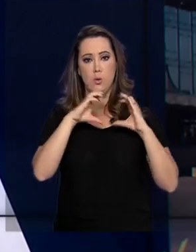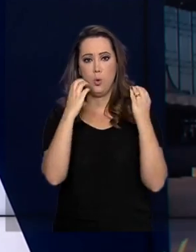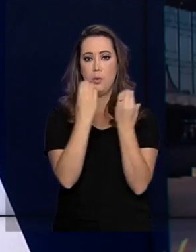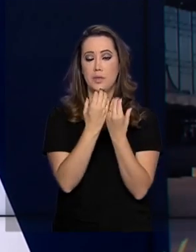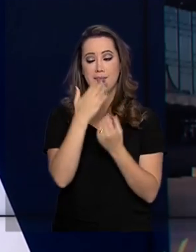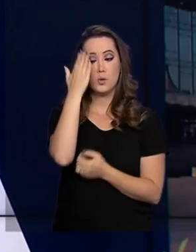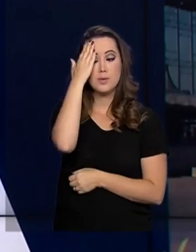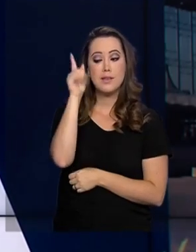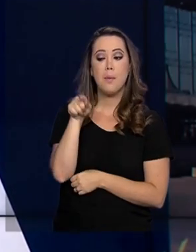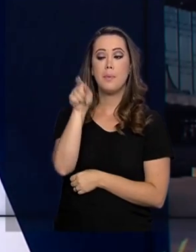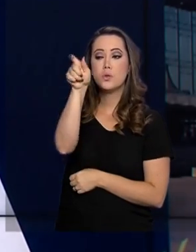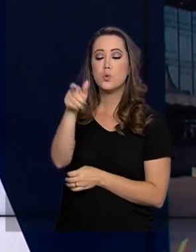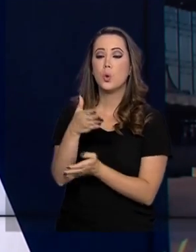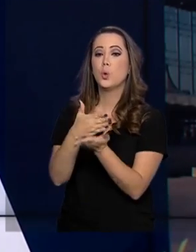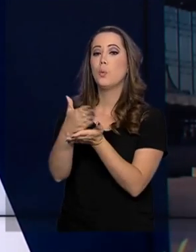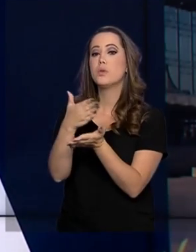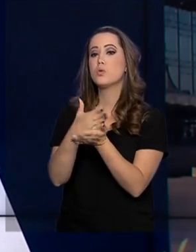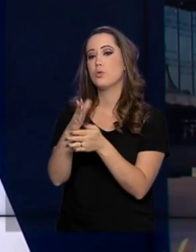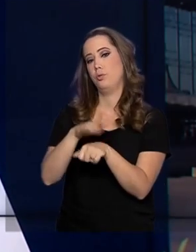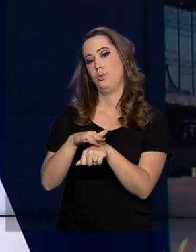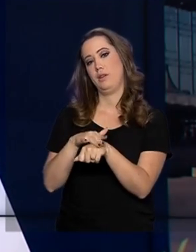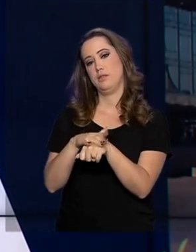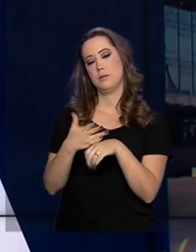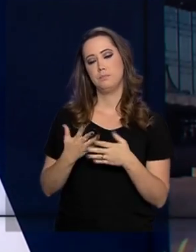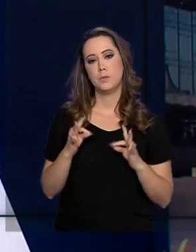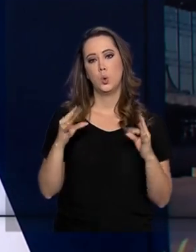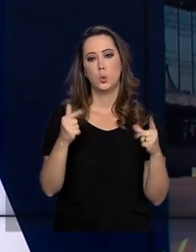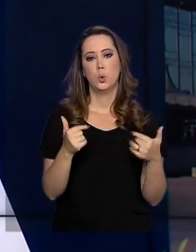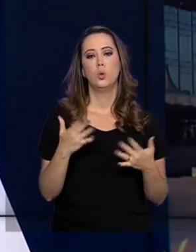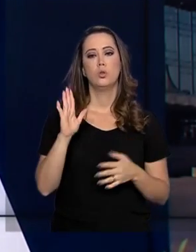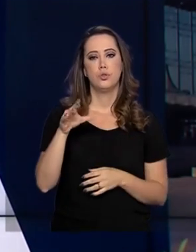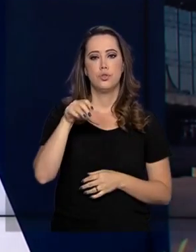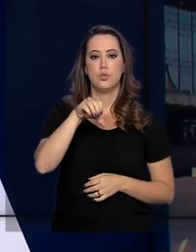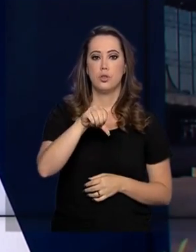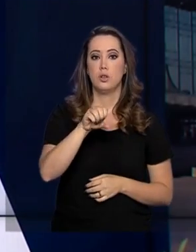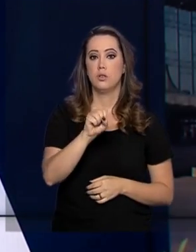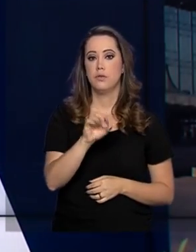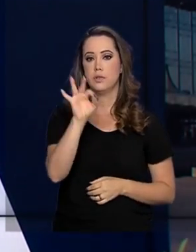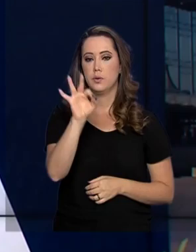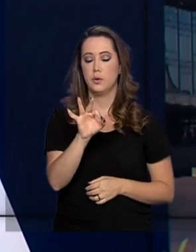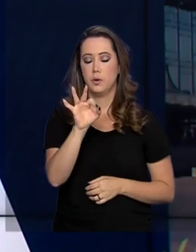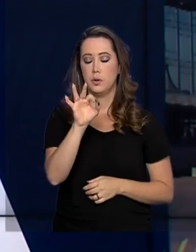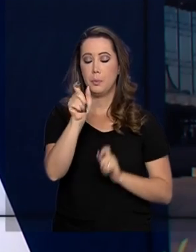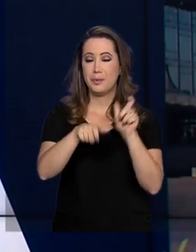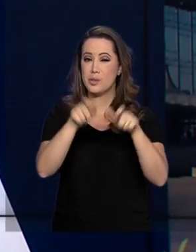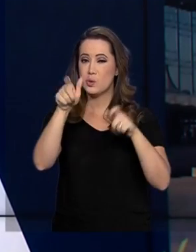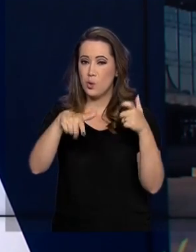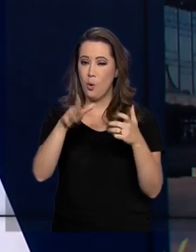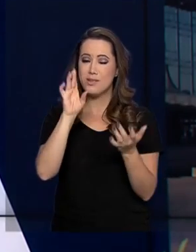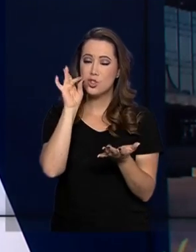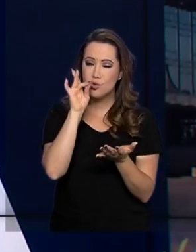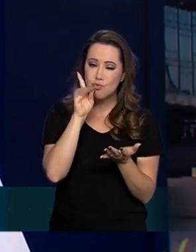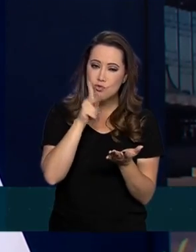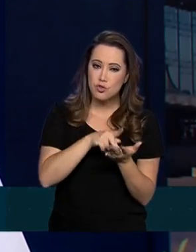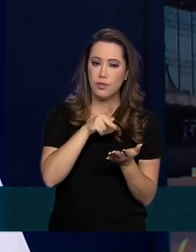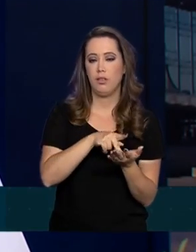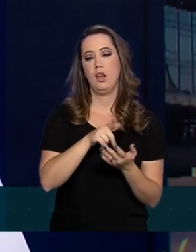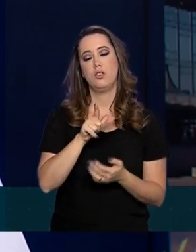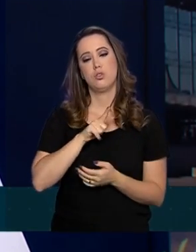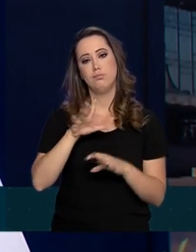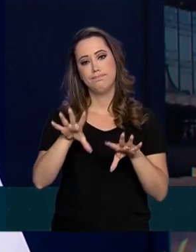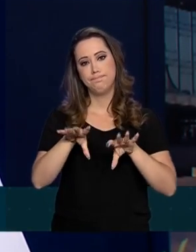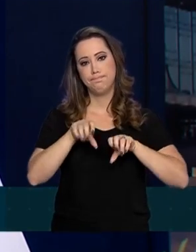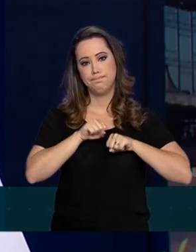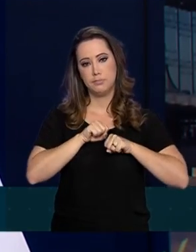quem foi o portador inicial da doença. Ao todo, o país tem 98 casos confirmados e 1.485